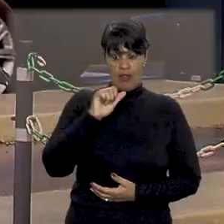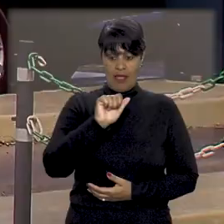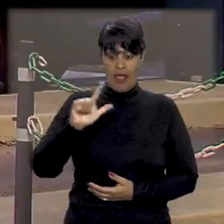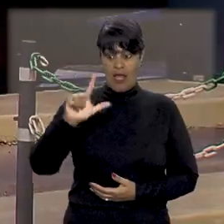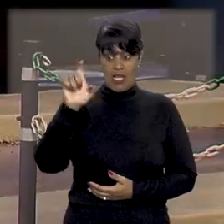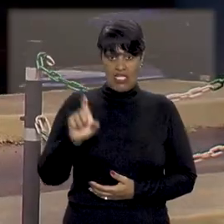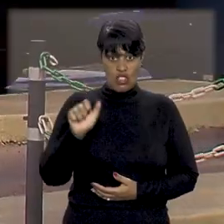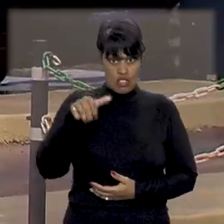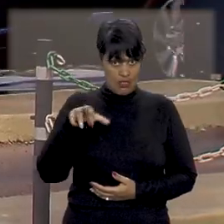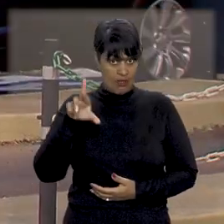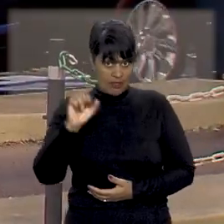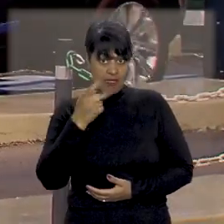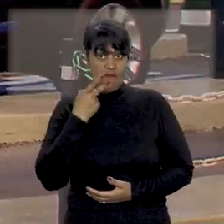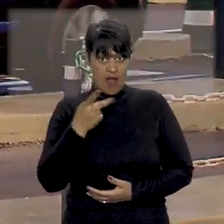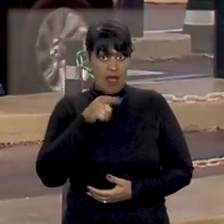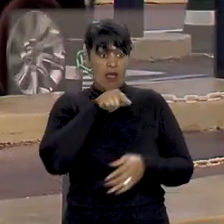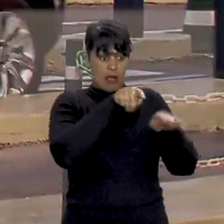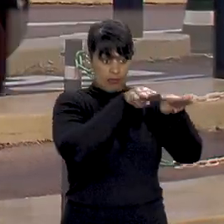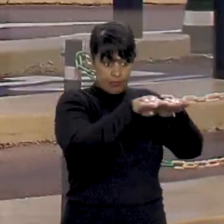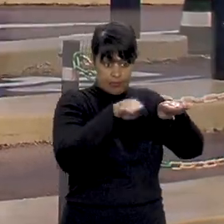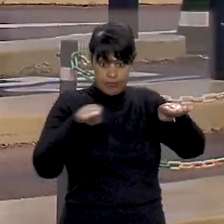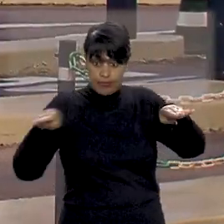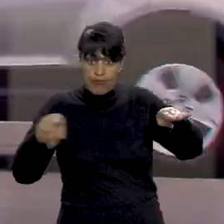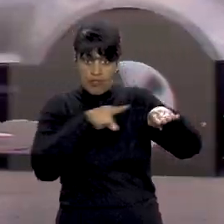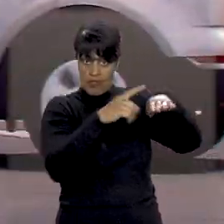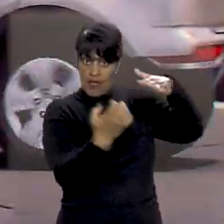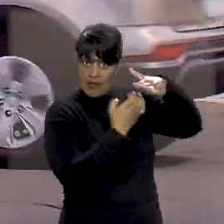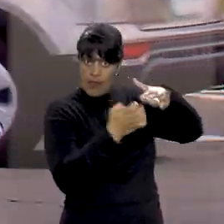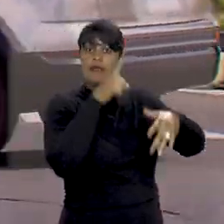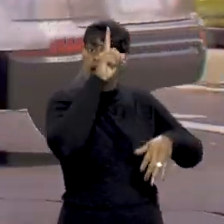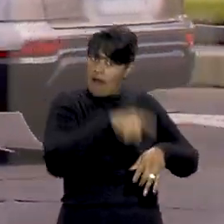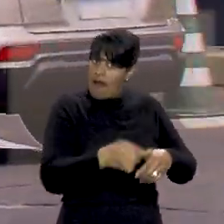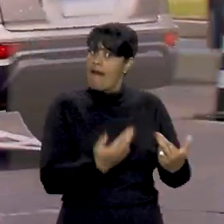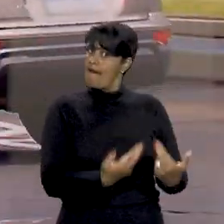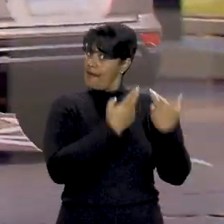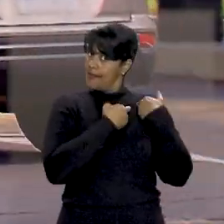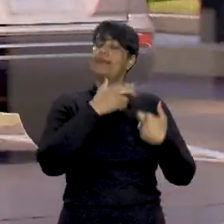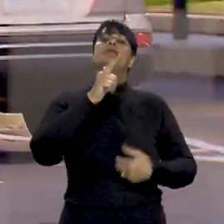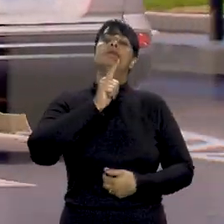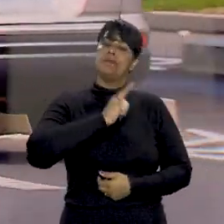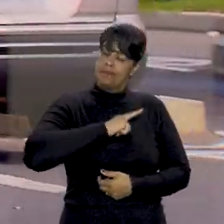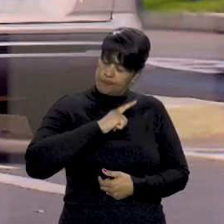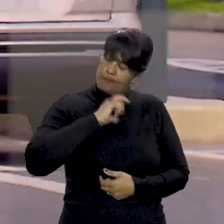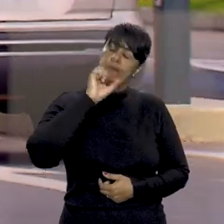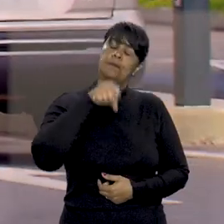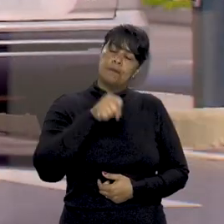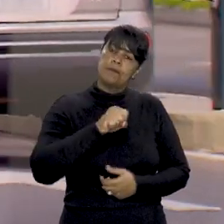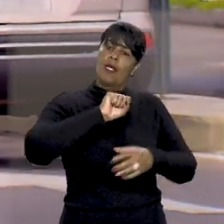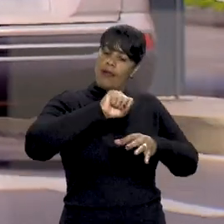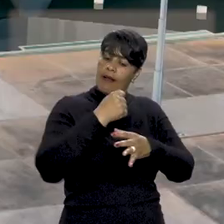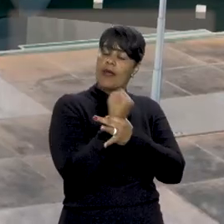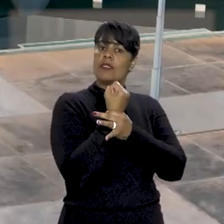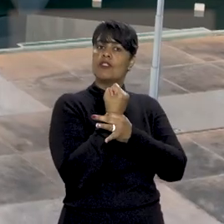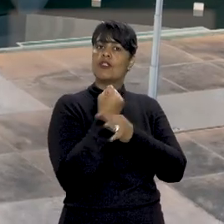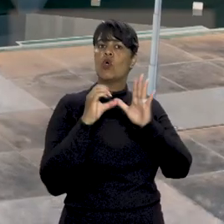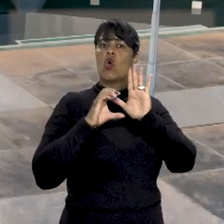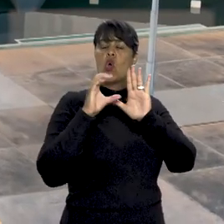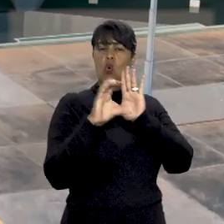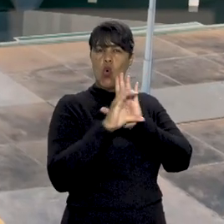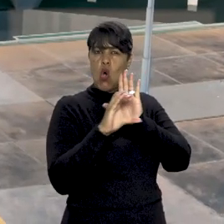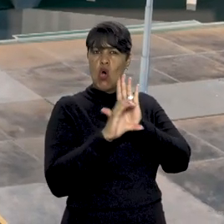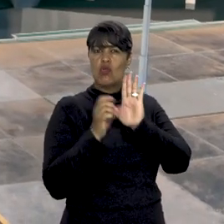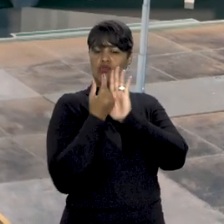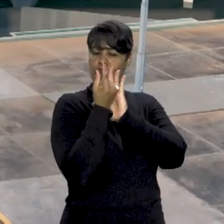mesmo pela segurança dos clientes e dos automóveis nos estacionamentos. Uma garantia prevista pelo Código de Defesa do Consumidor